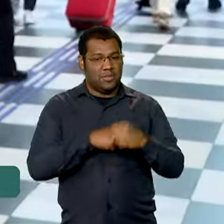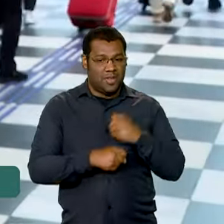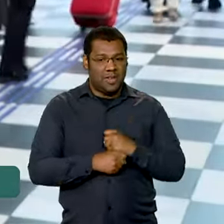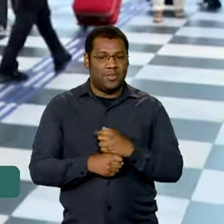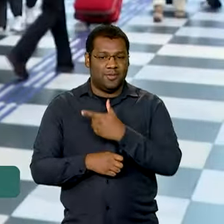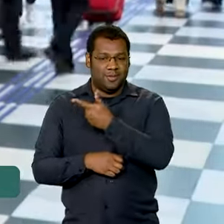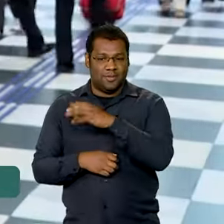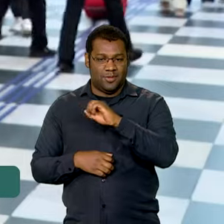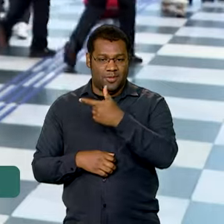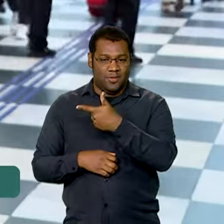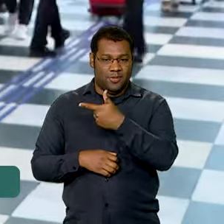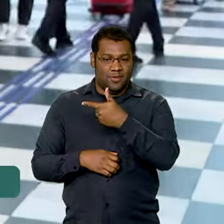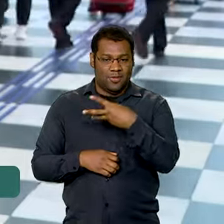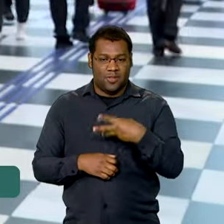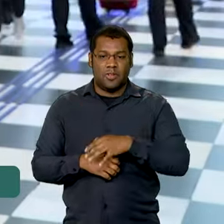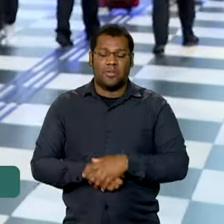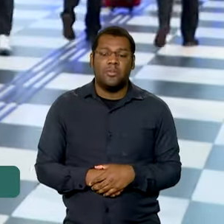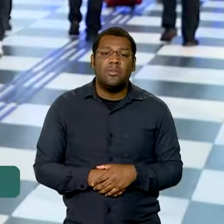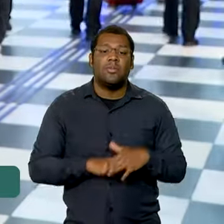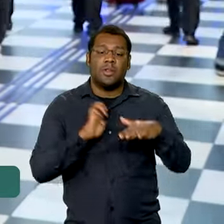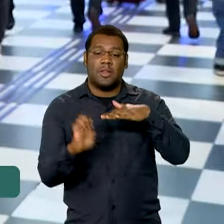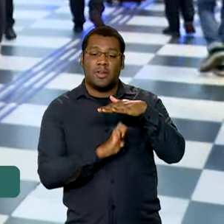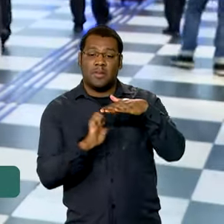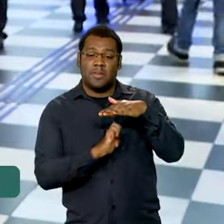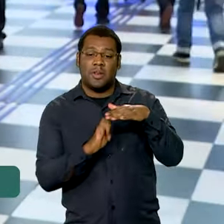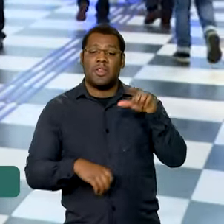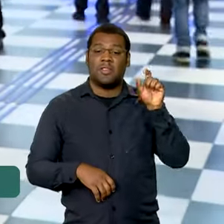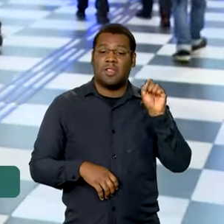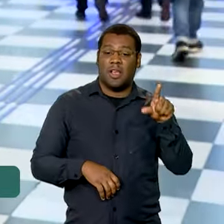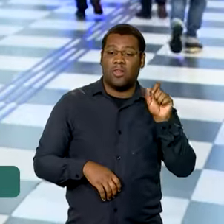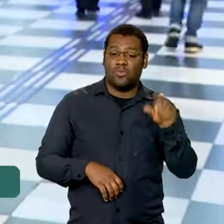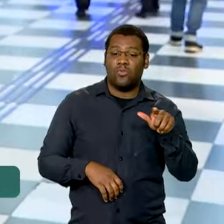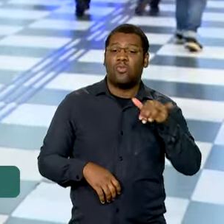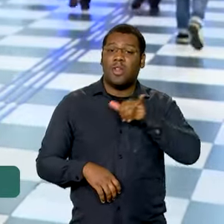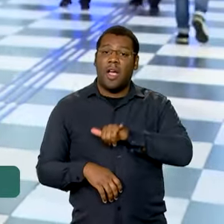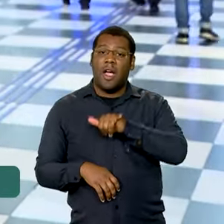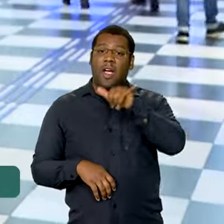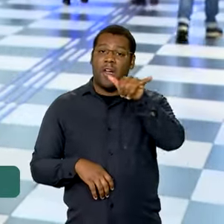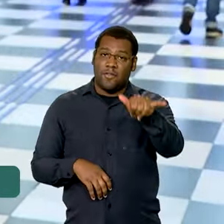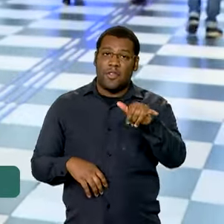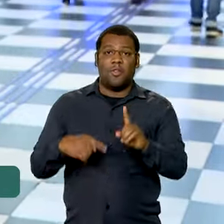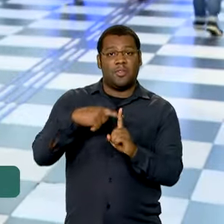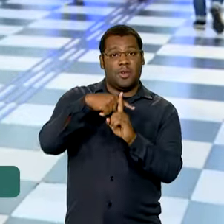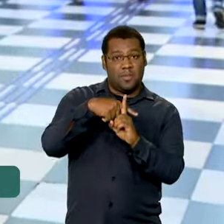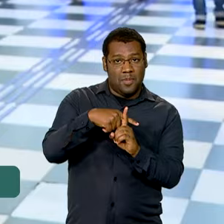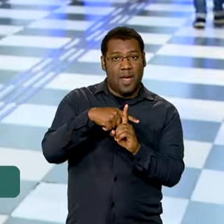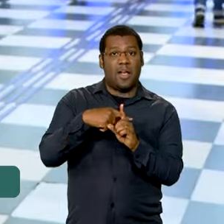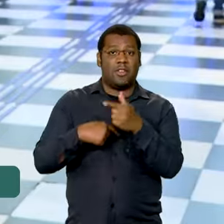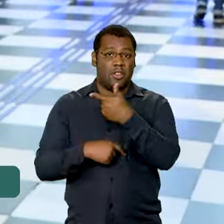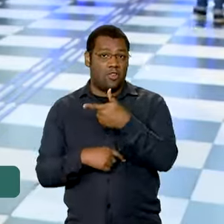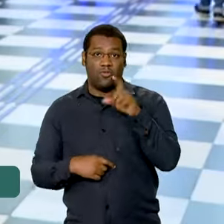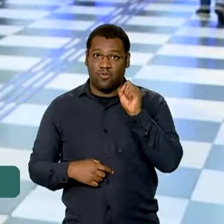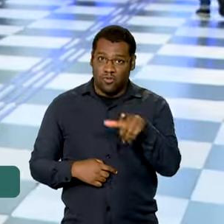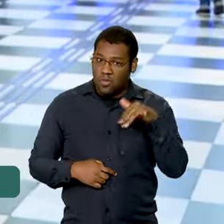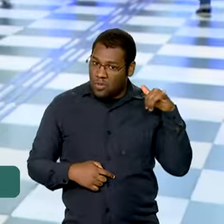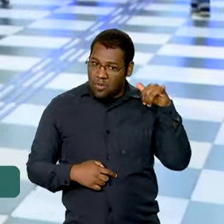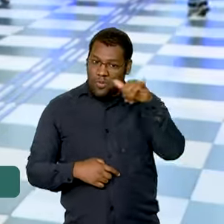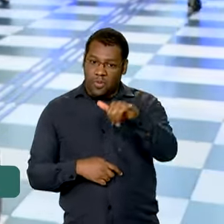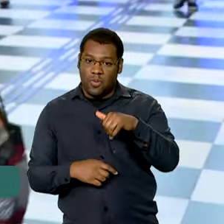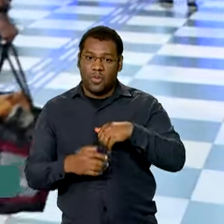E com a Azul, serão quase 2.000 voos a mais. E a Azul está bastante otimista e espera uma alta de